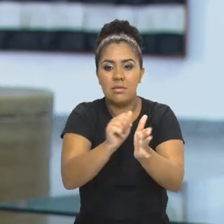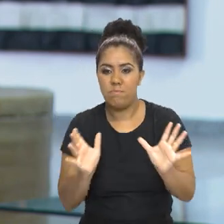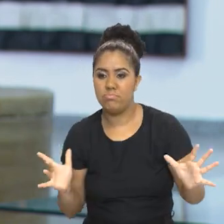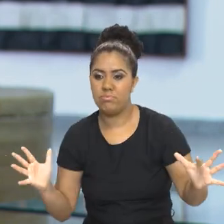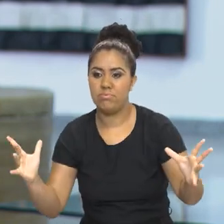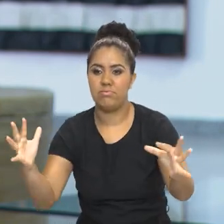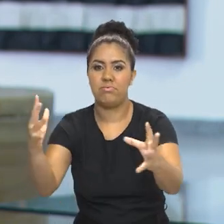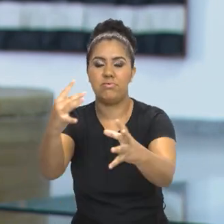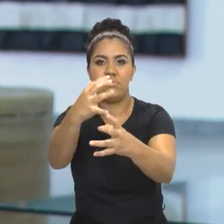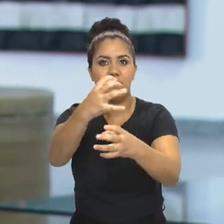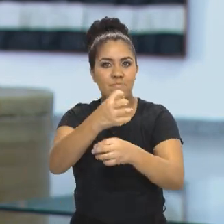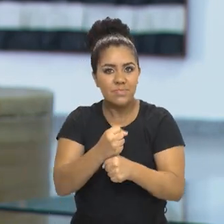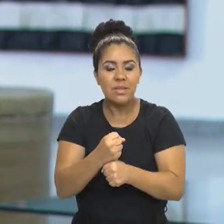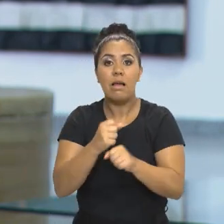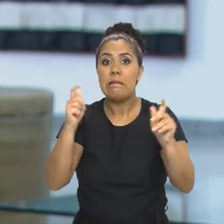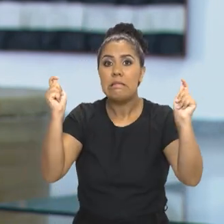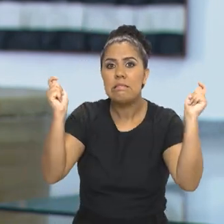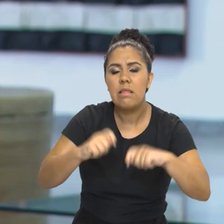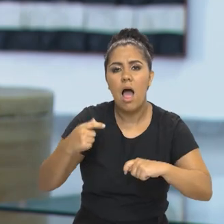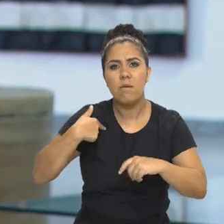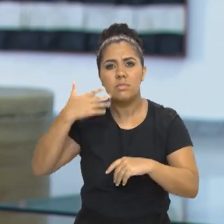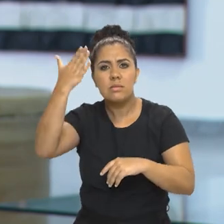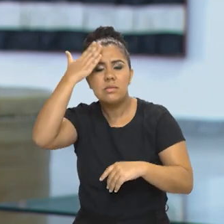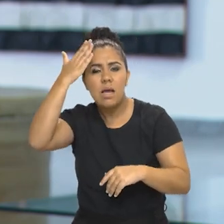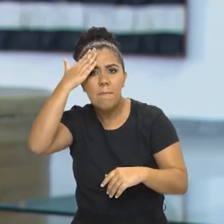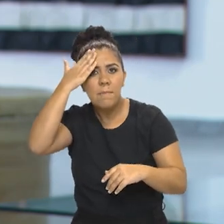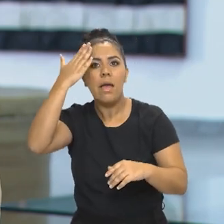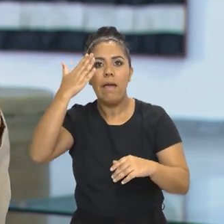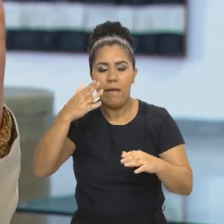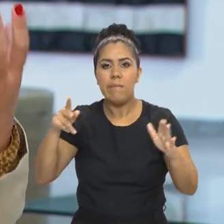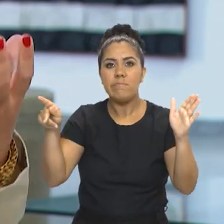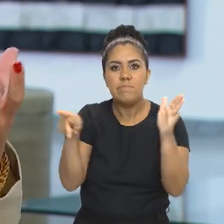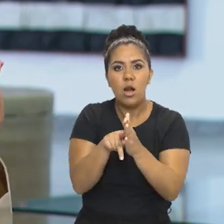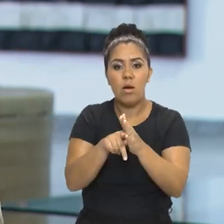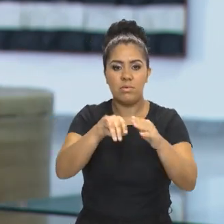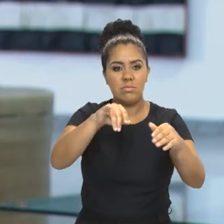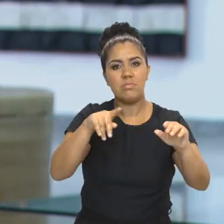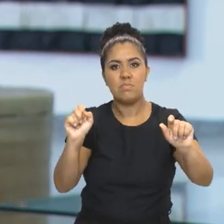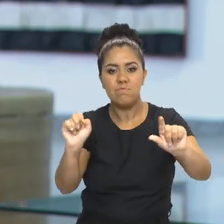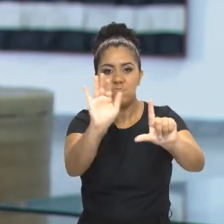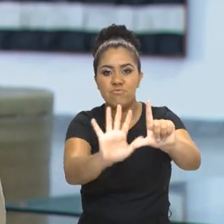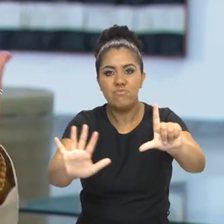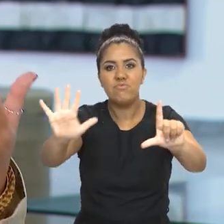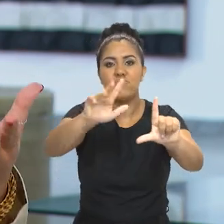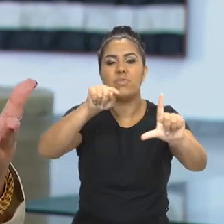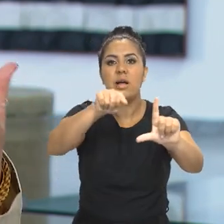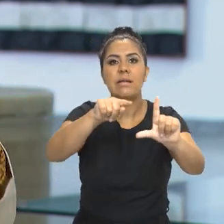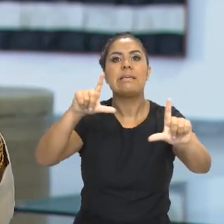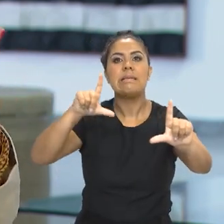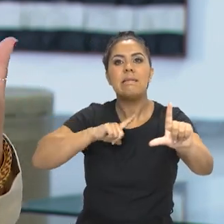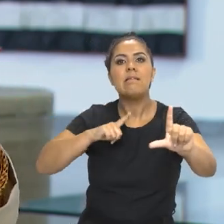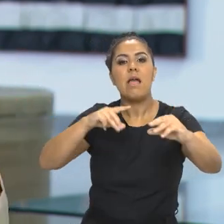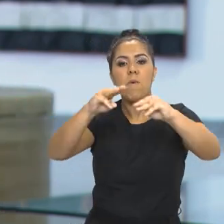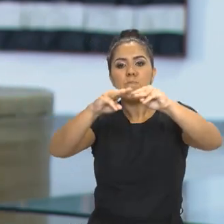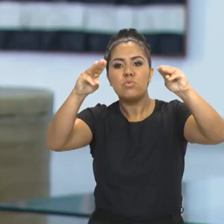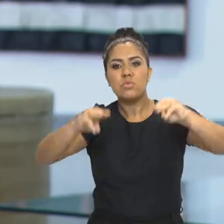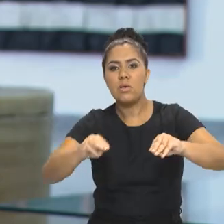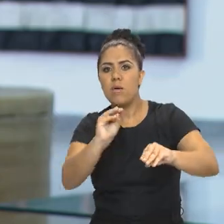integrados, então eu posso saber a partir dessa rede de acervos museológicos,